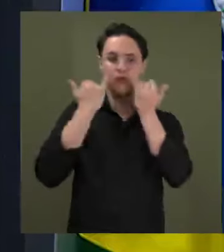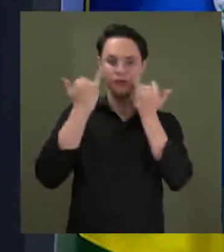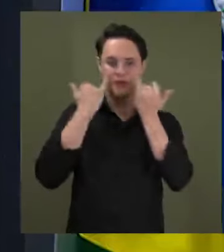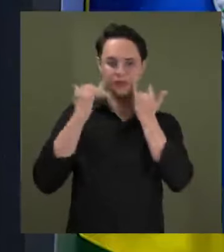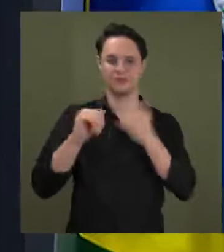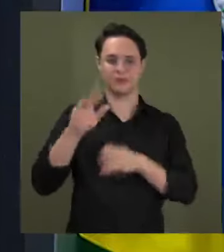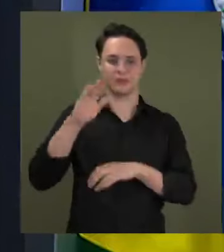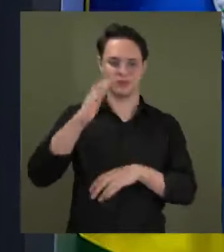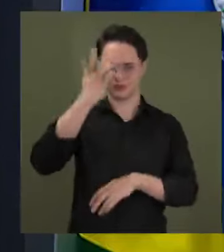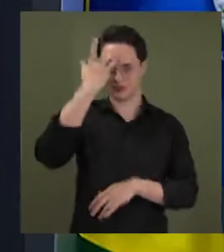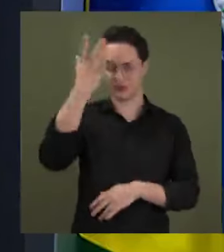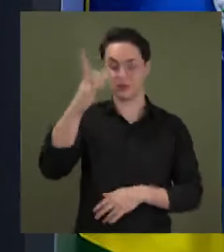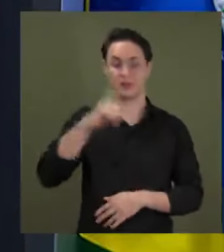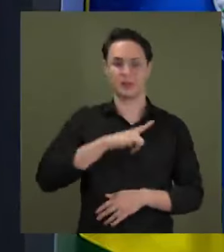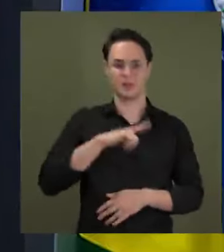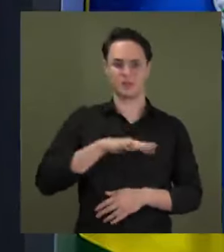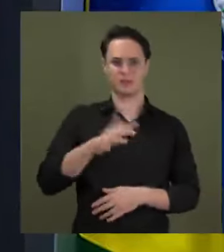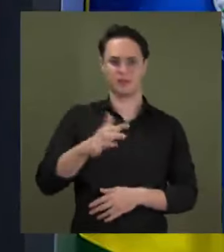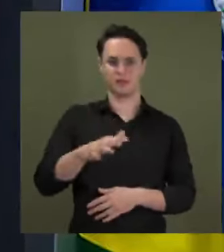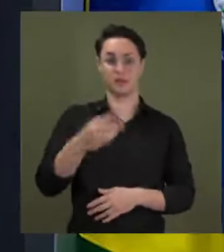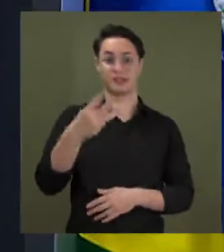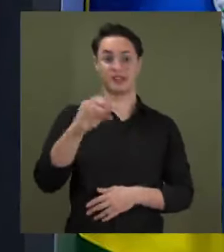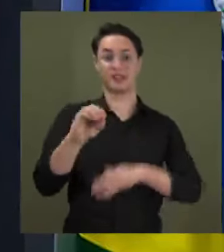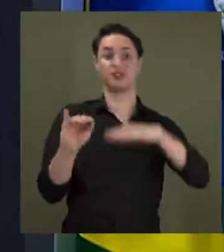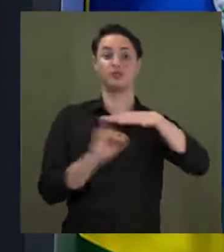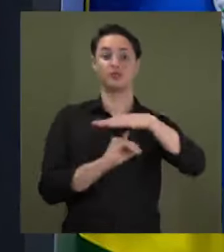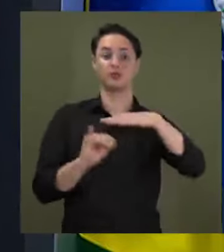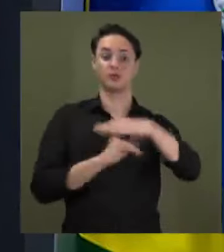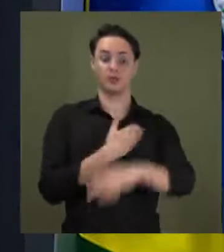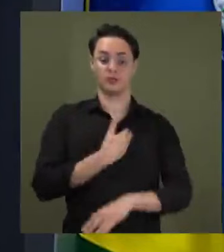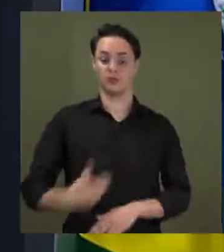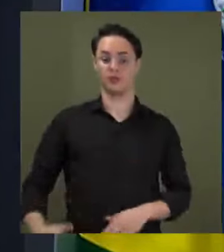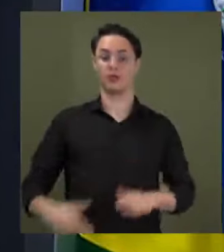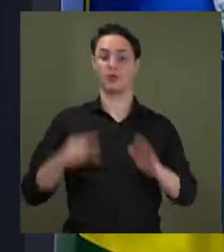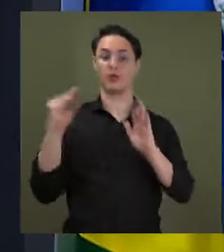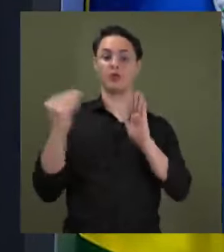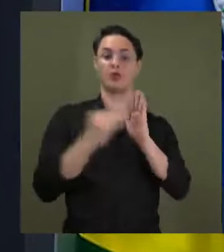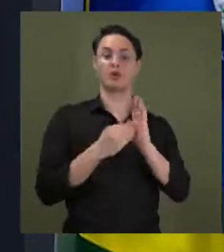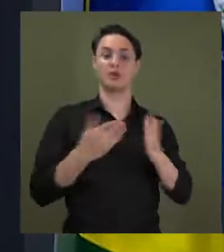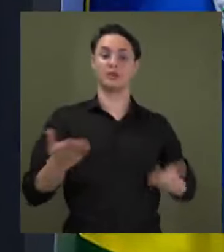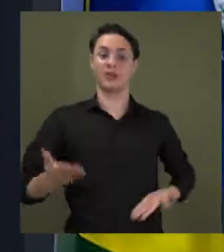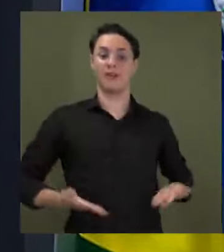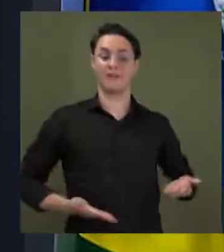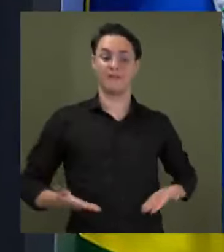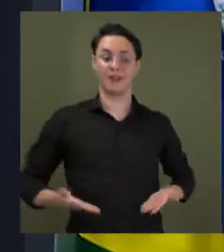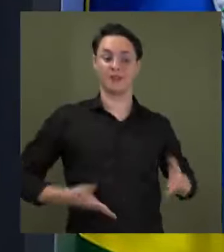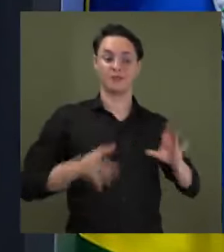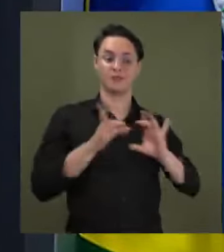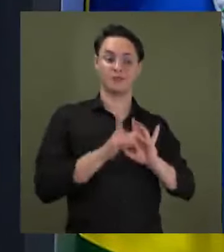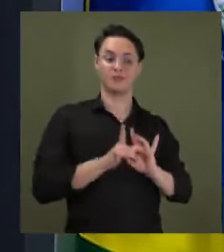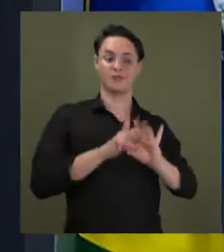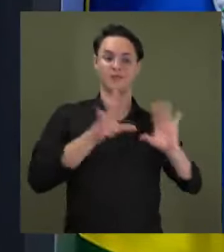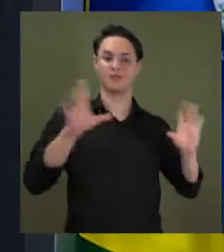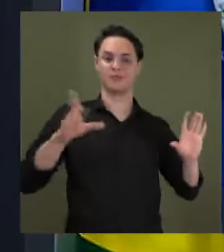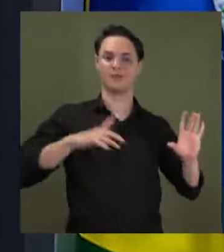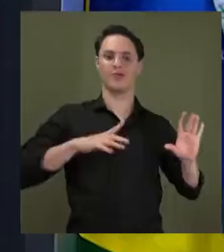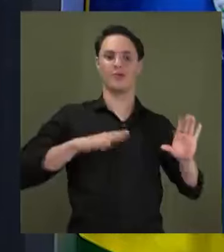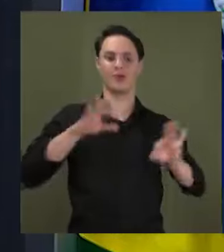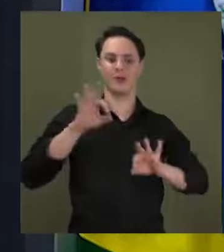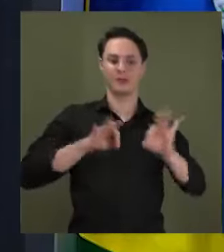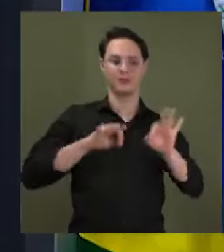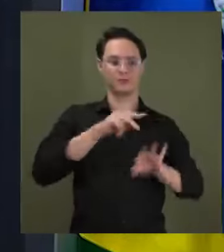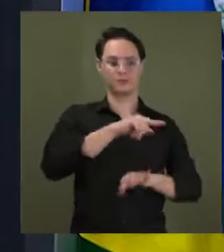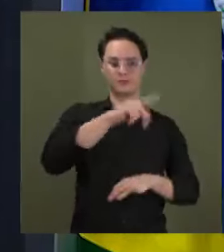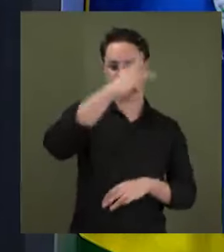30 instituições públicas colocam o seu serviço à disposição de maneira descentralizada nos